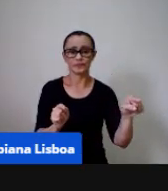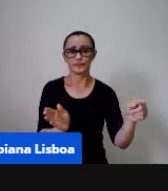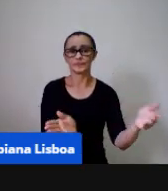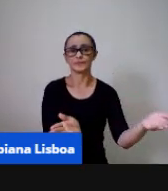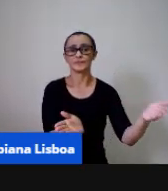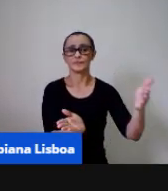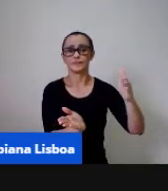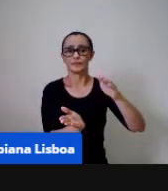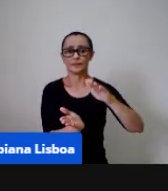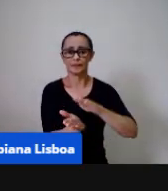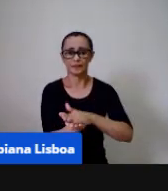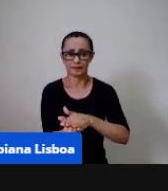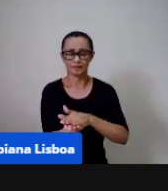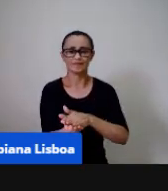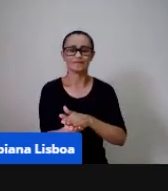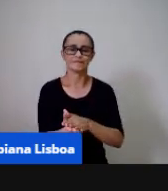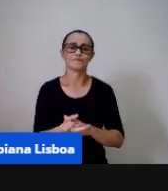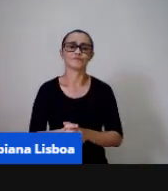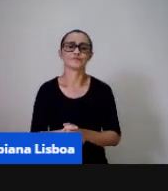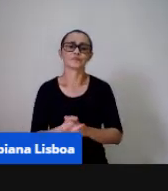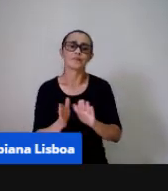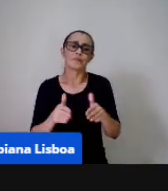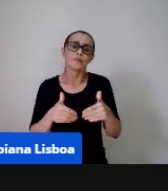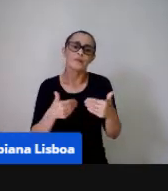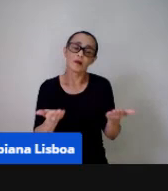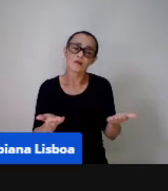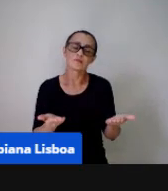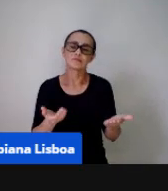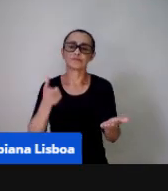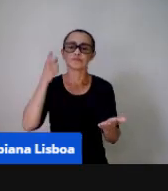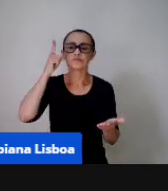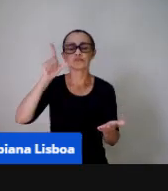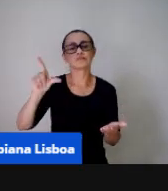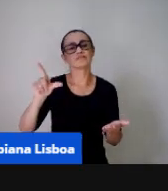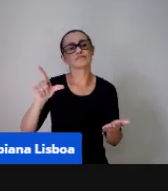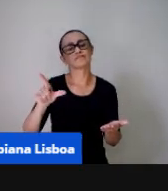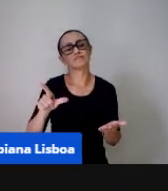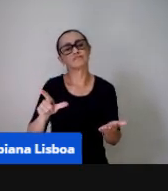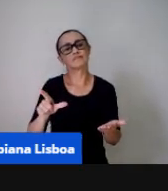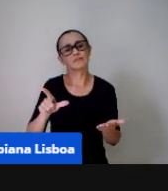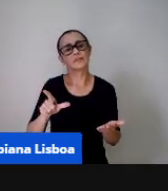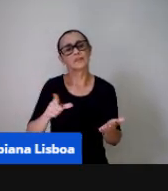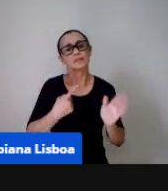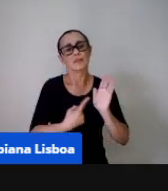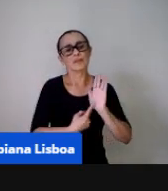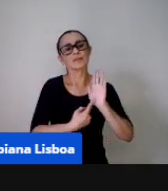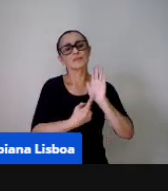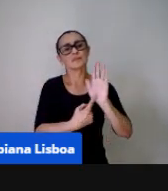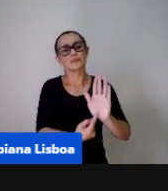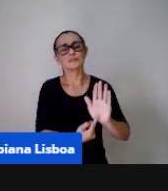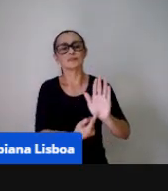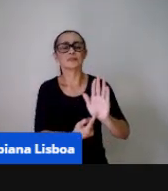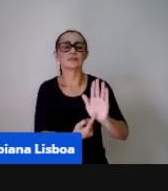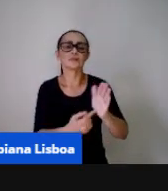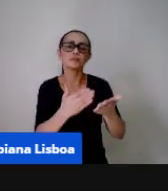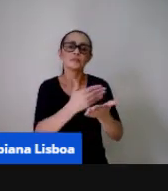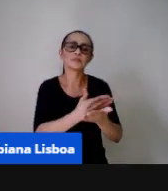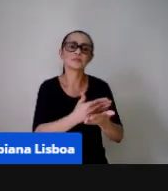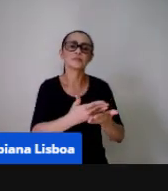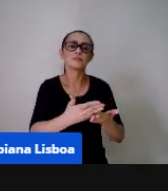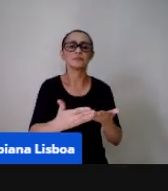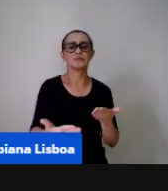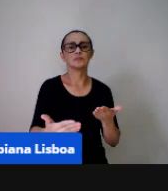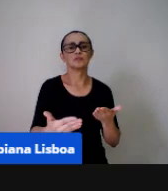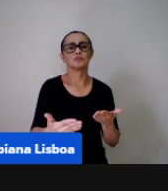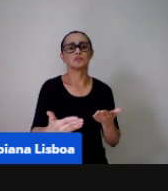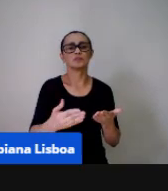direção para outra então assim a gente consegue trabalhar esse início de simbologia com as crianças através das